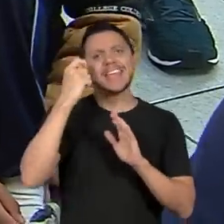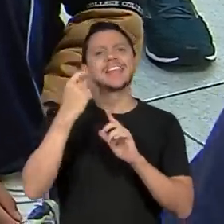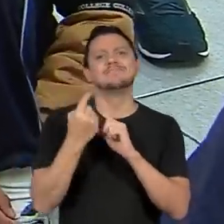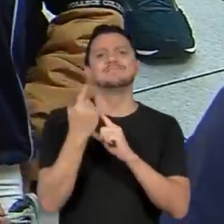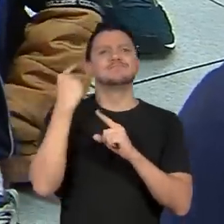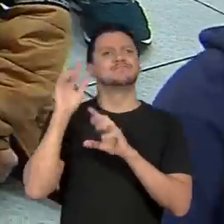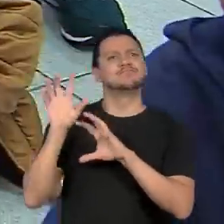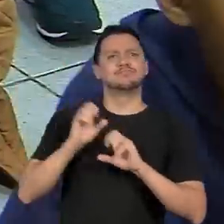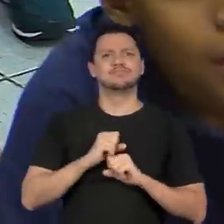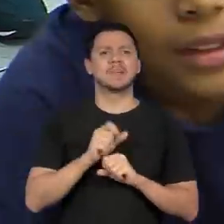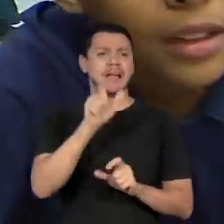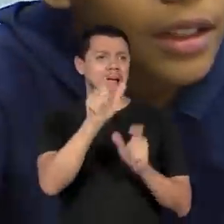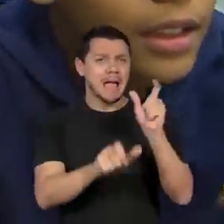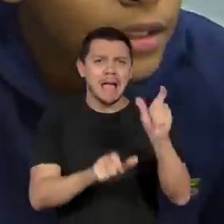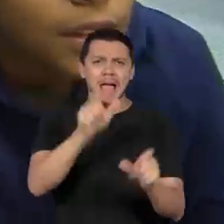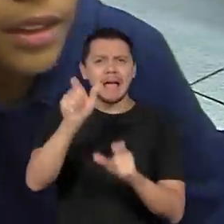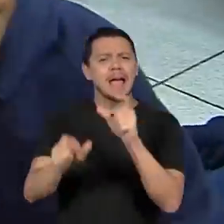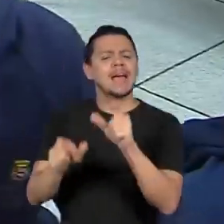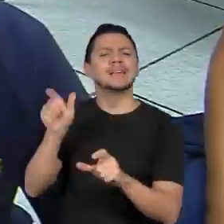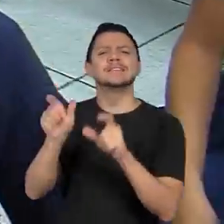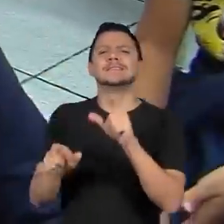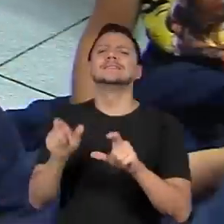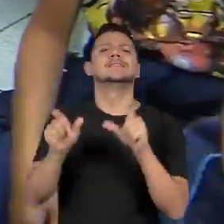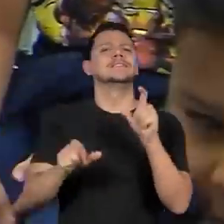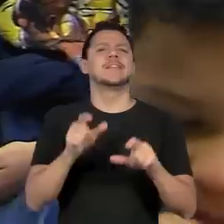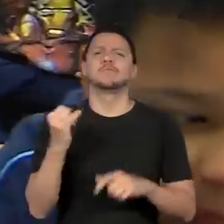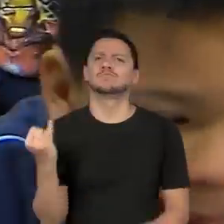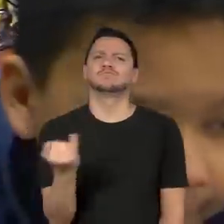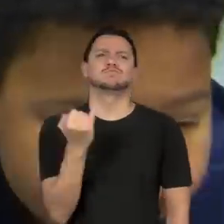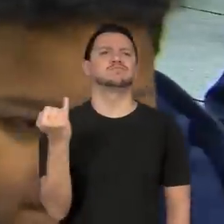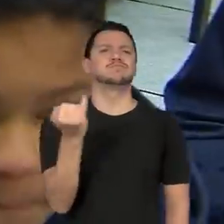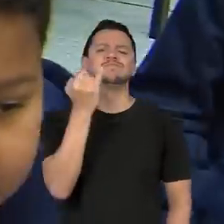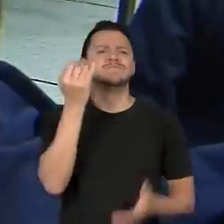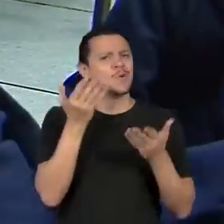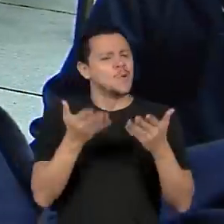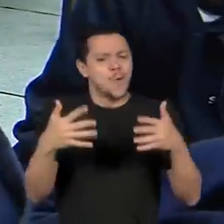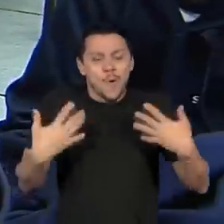especial. E assim, fica muito mais legal.